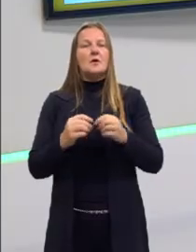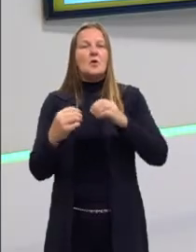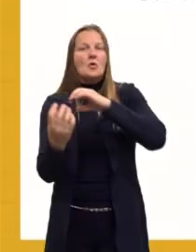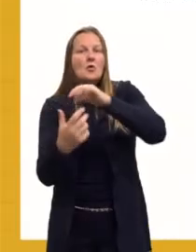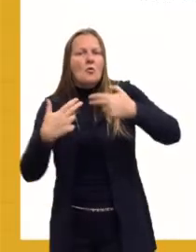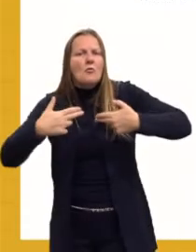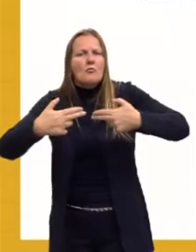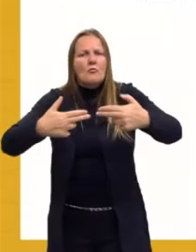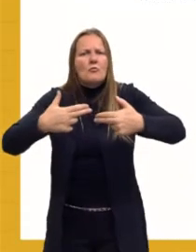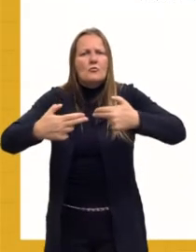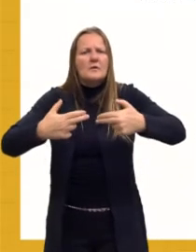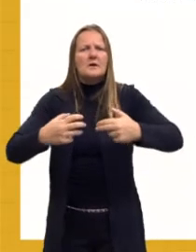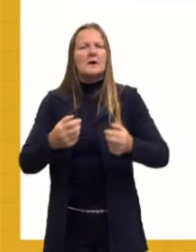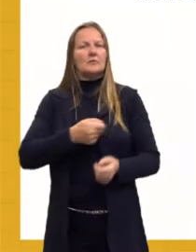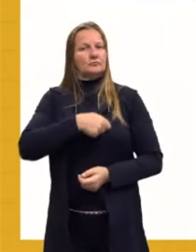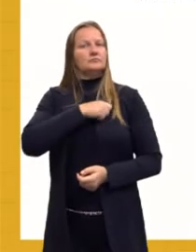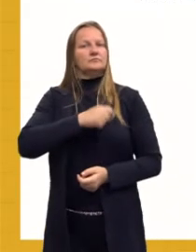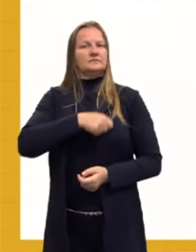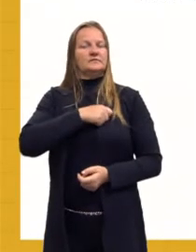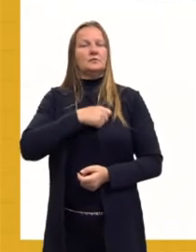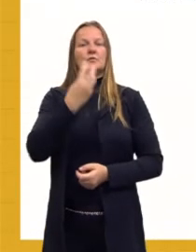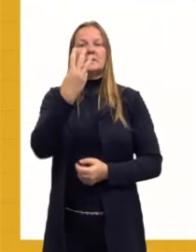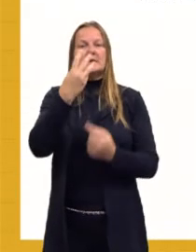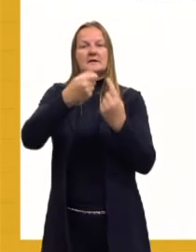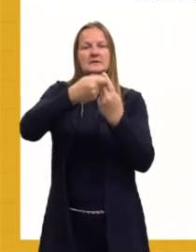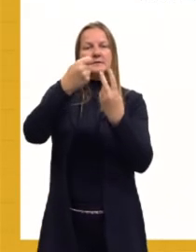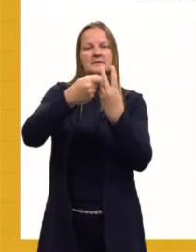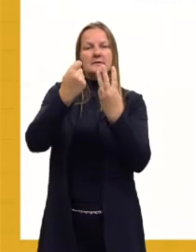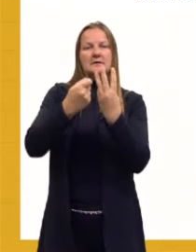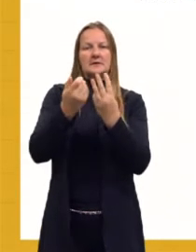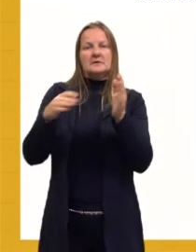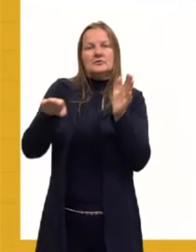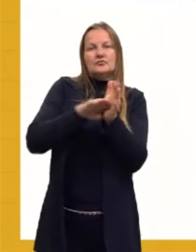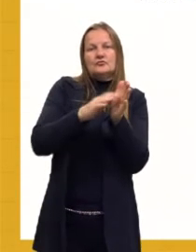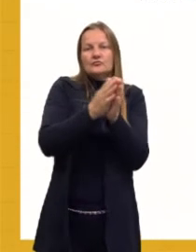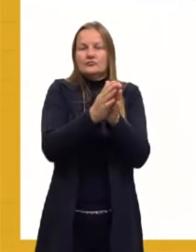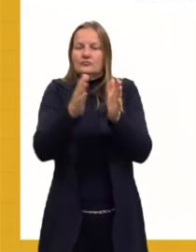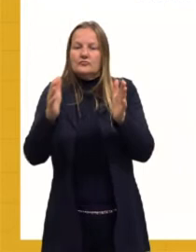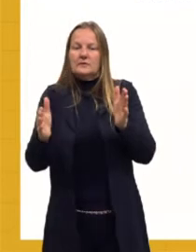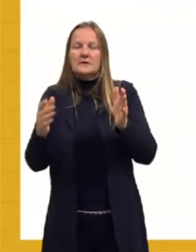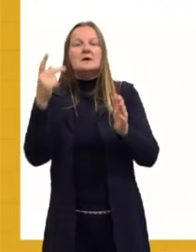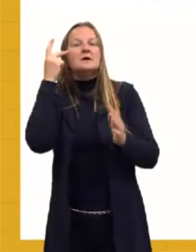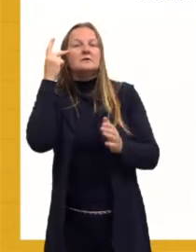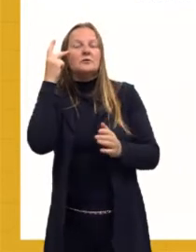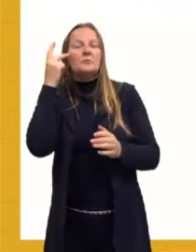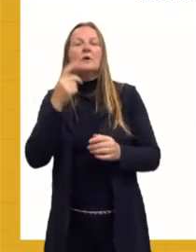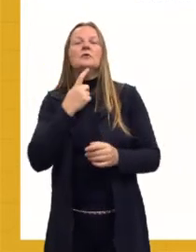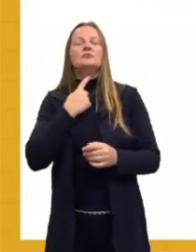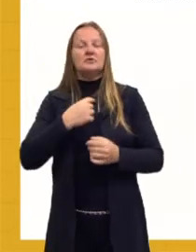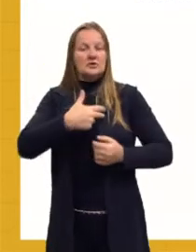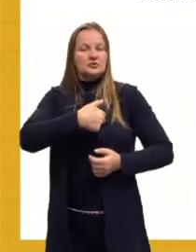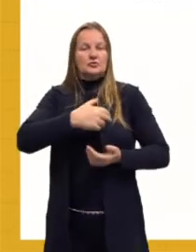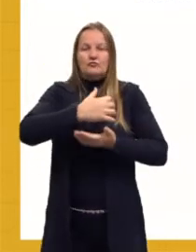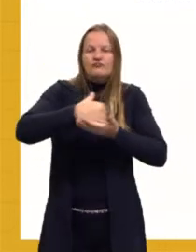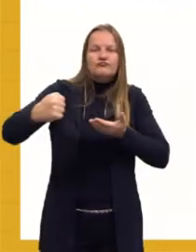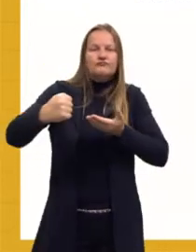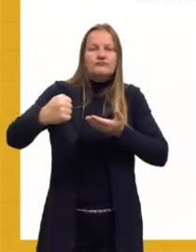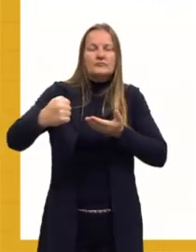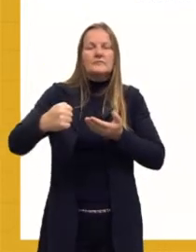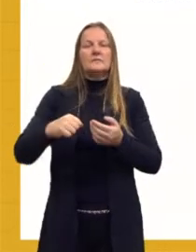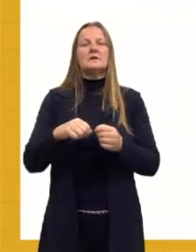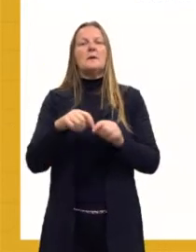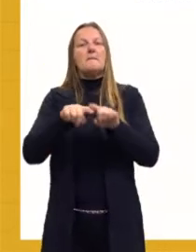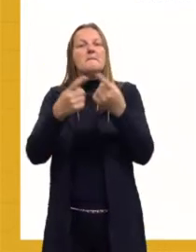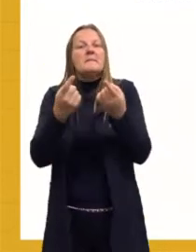conflito, ele vai durar três meses. São Paulo pretendia depor Getúlio, acaba